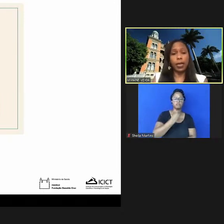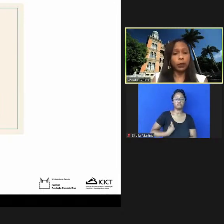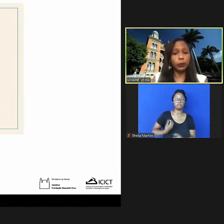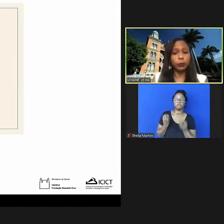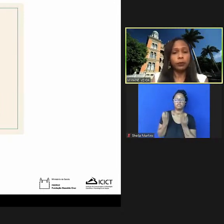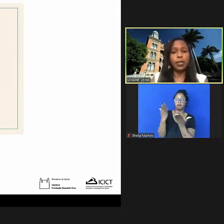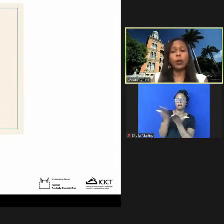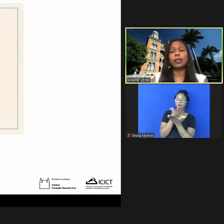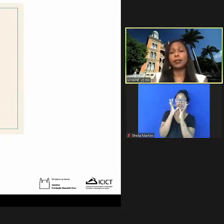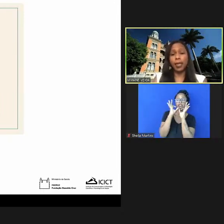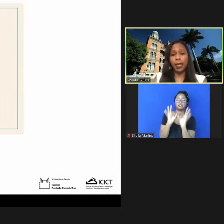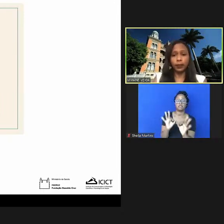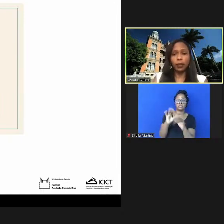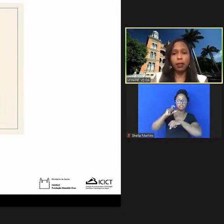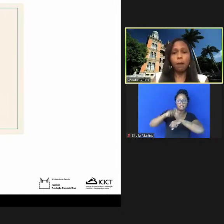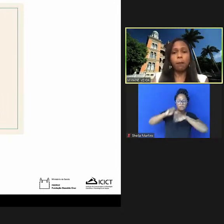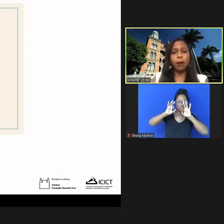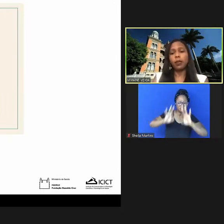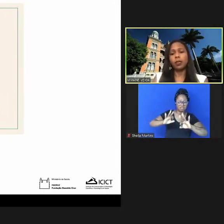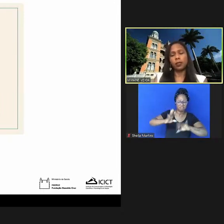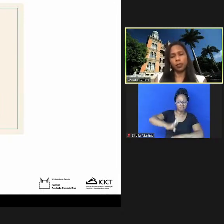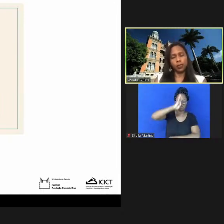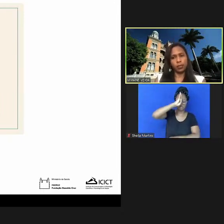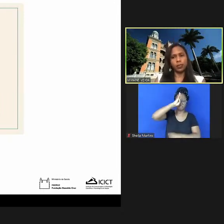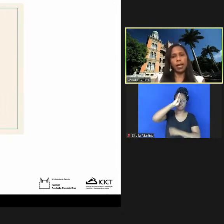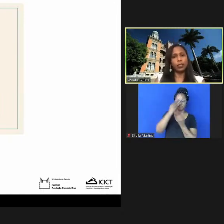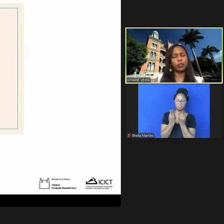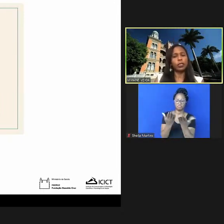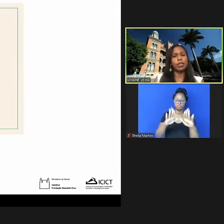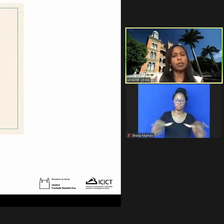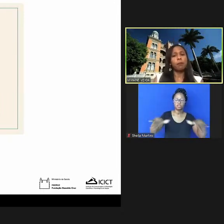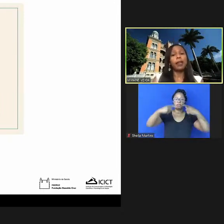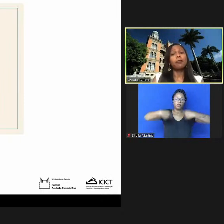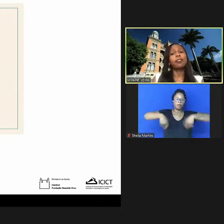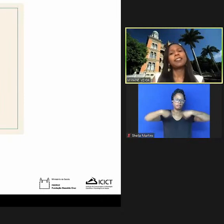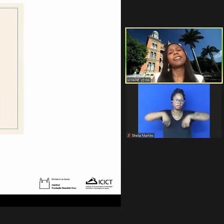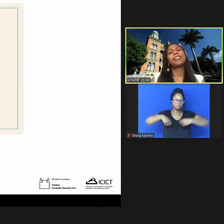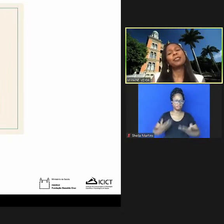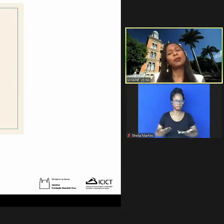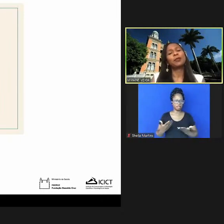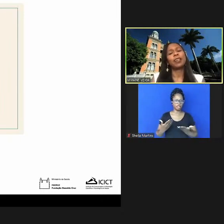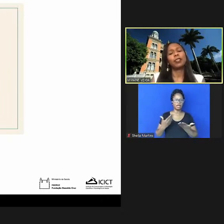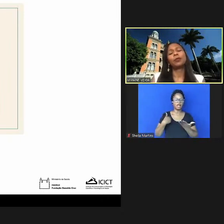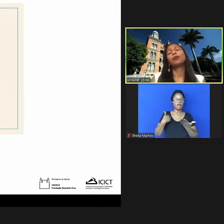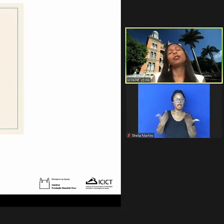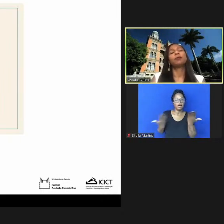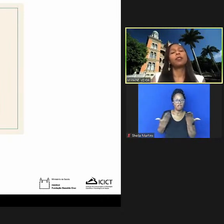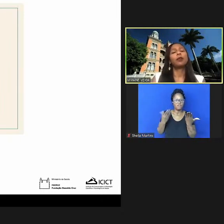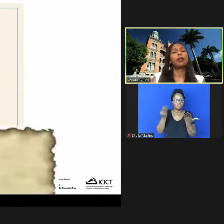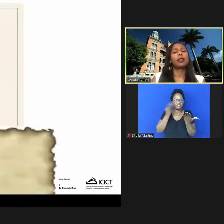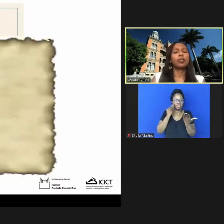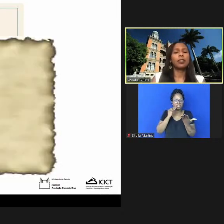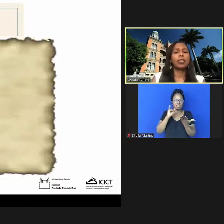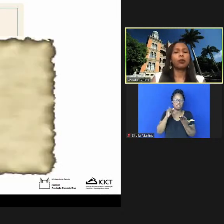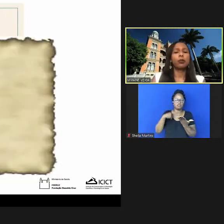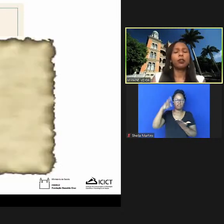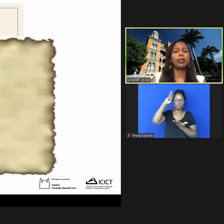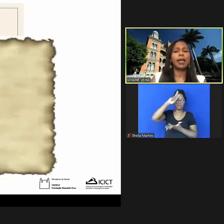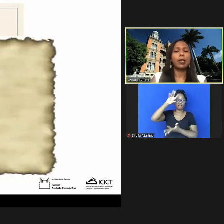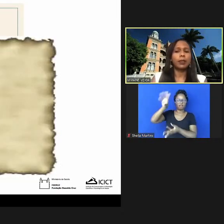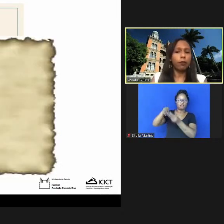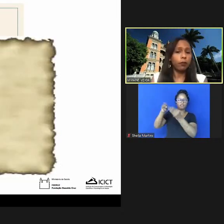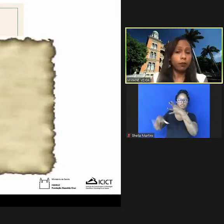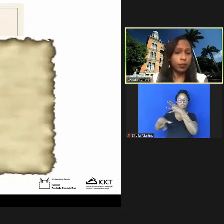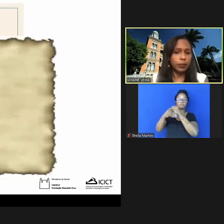livro certo na hora certa para uma criança em necessidade e parafraseando a Judy eu quero dizer que os